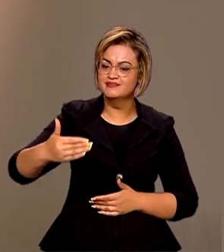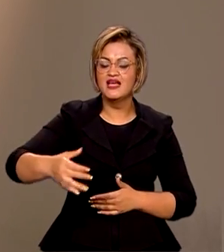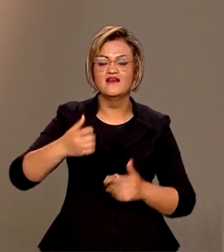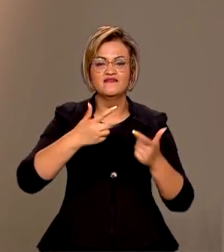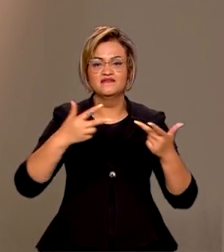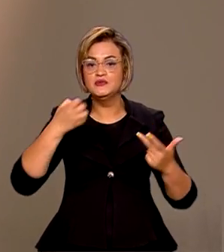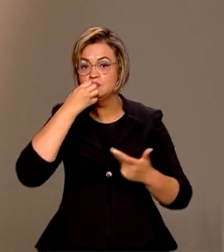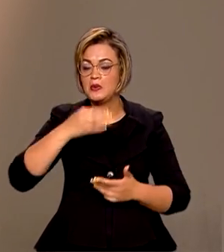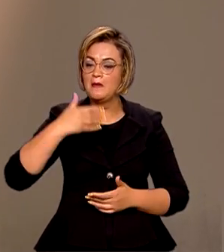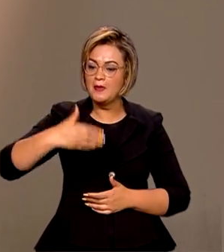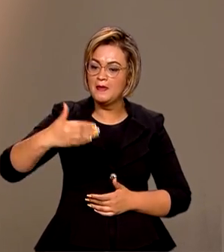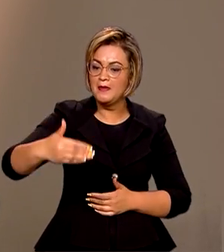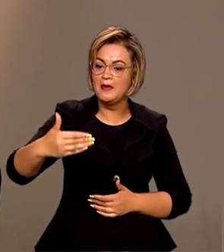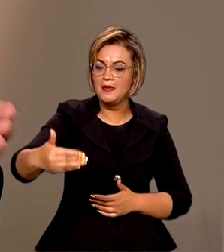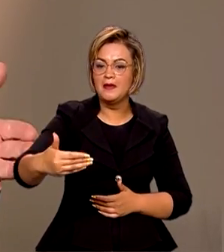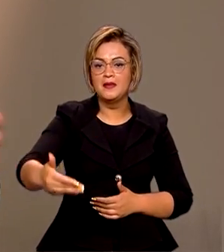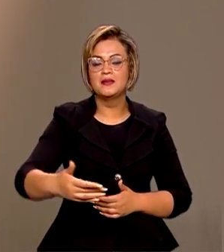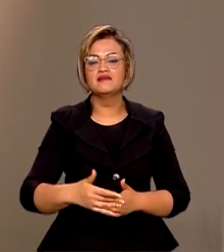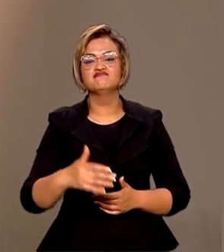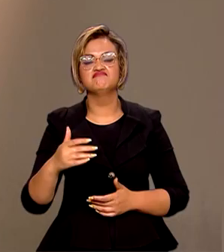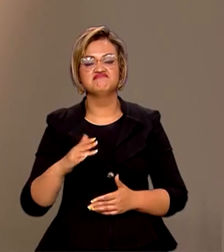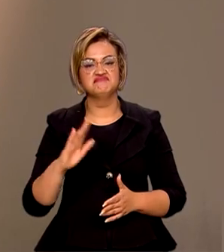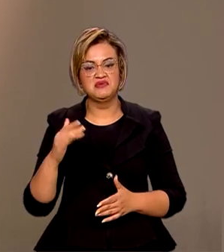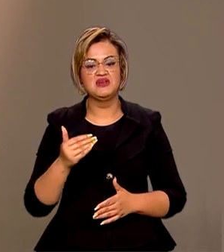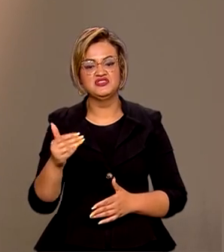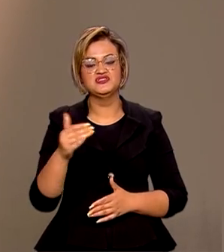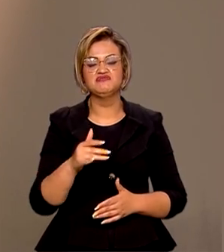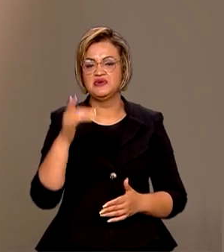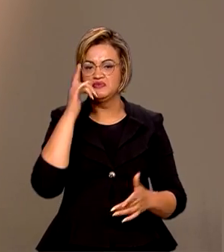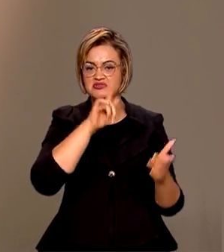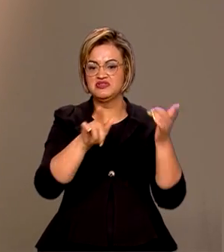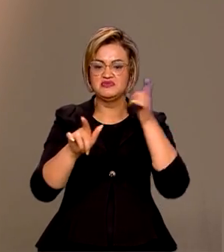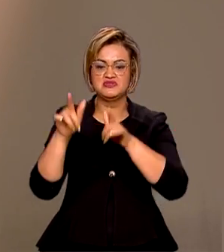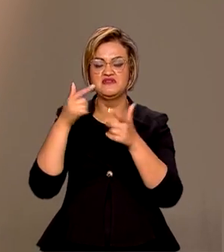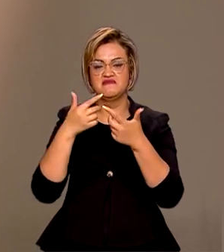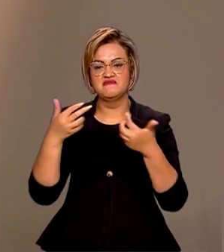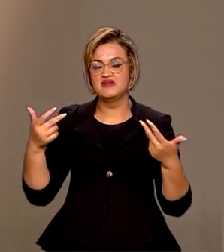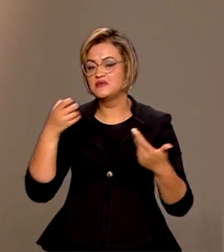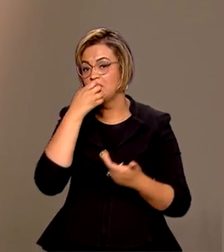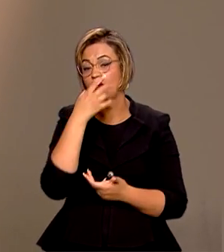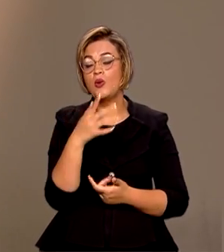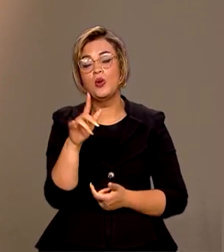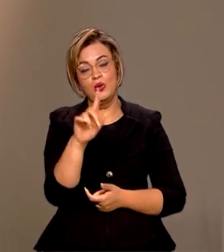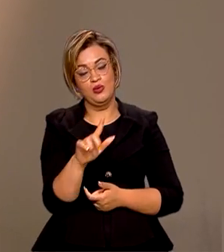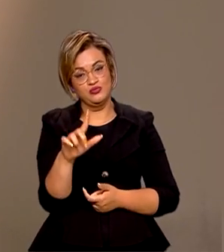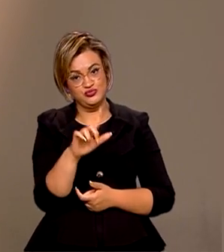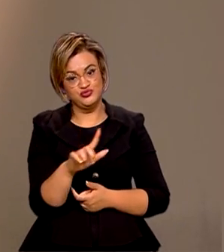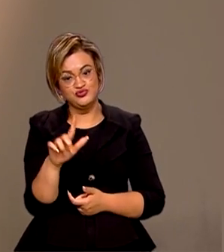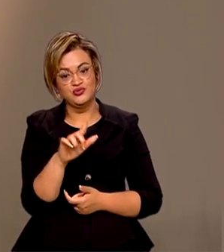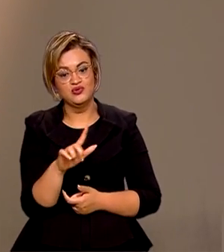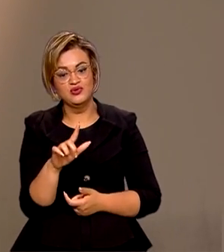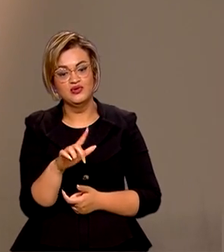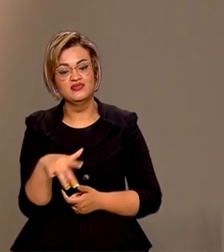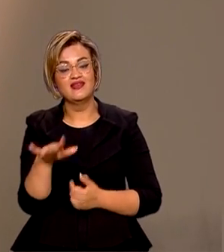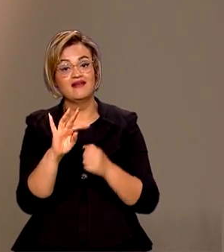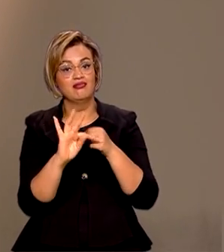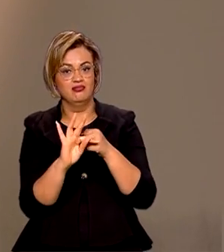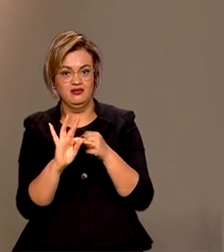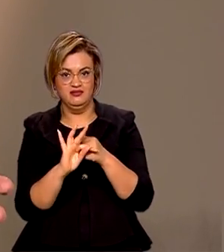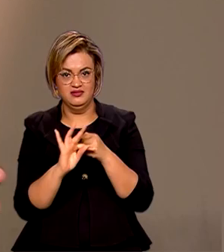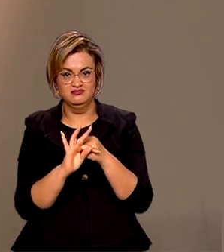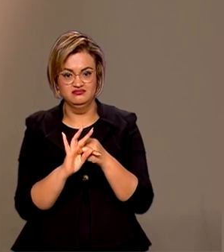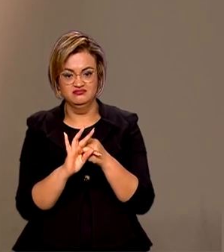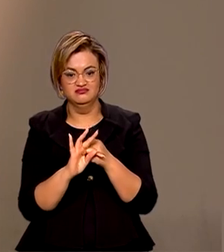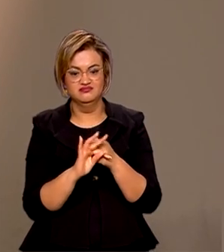notícias, nós podemos atingir essa posição interessante, obviamente, na posição técnica, né?